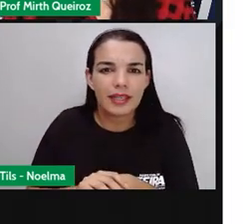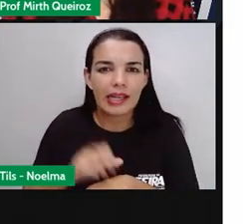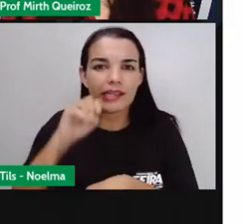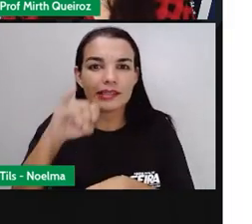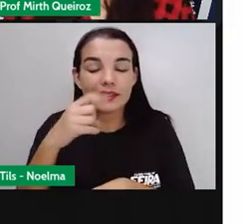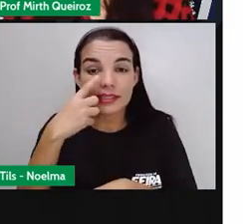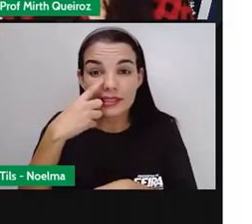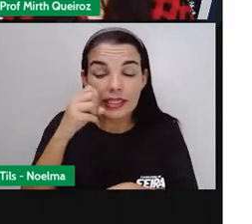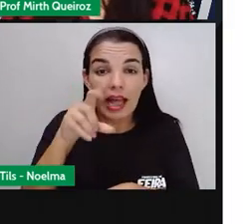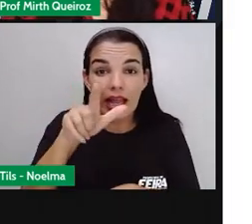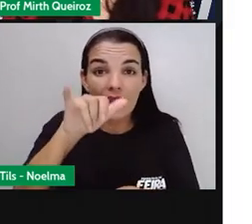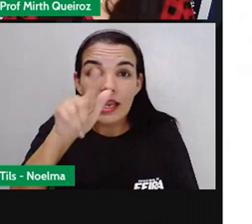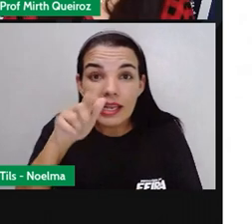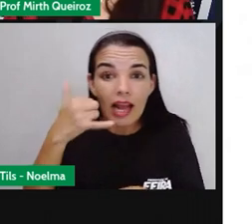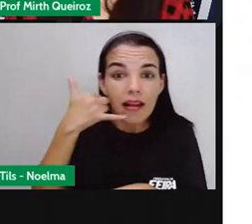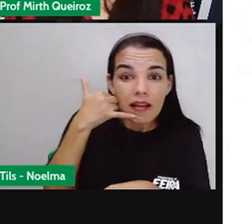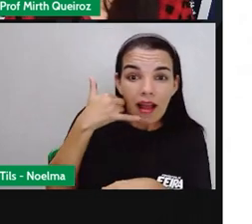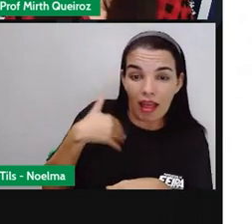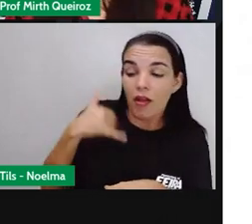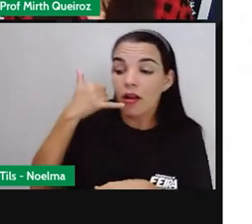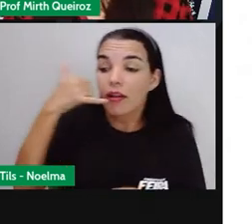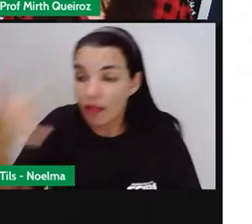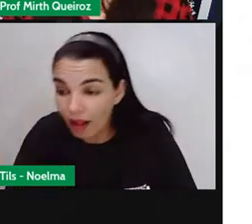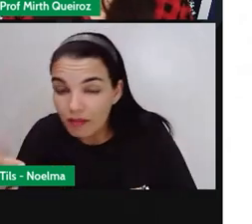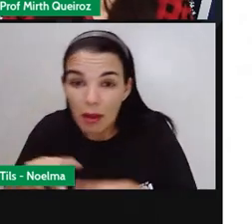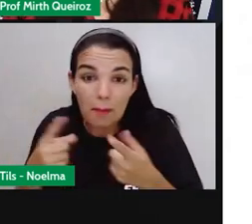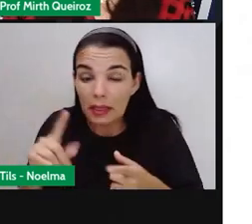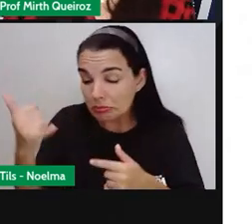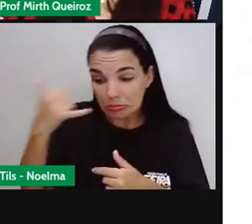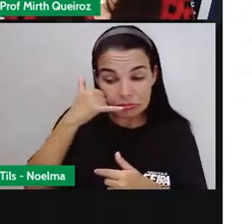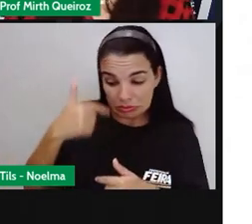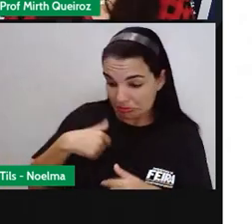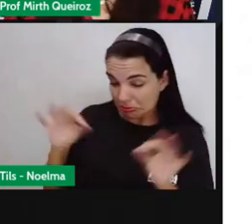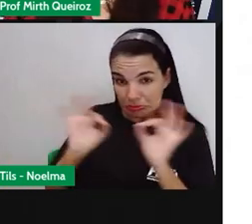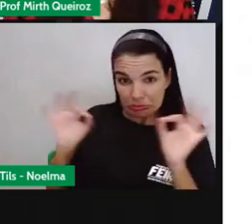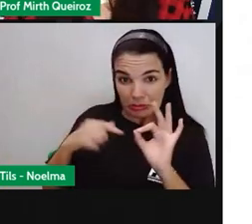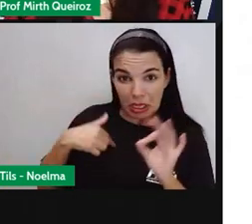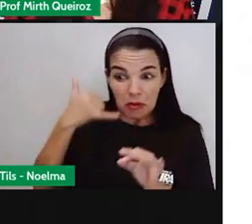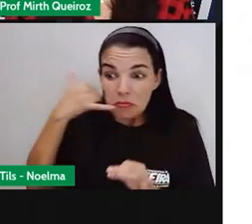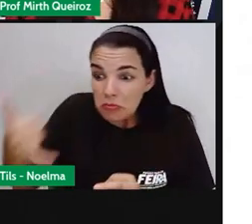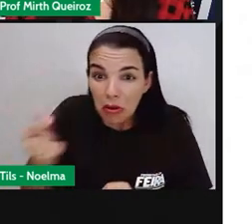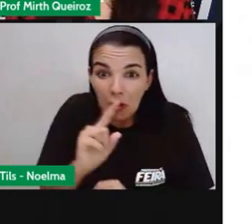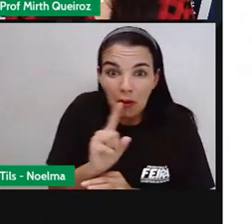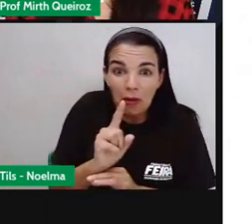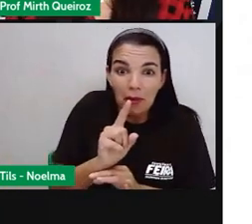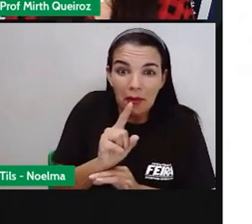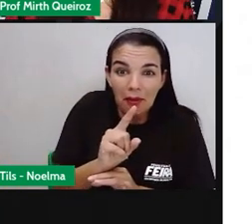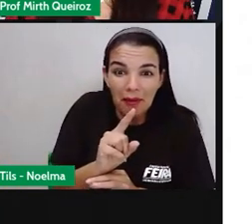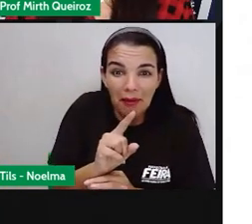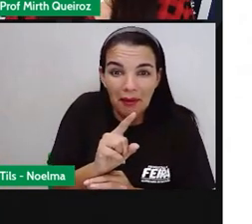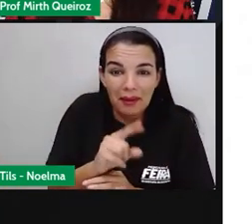Se a liga me ligasse, eu ligava a liga, mas como a liga não me liga, eu não ligo a liga.